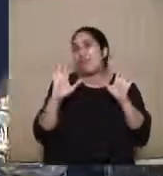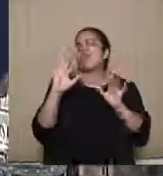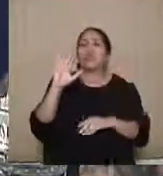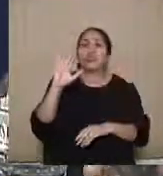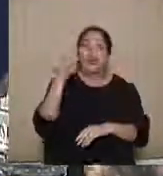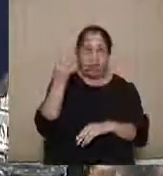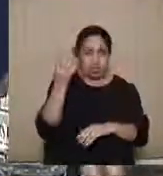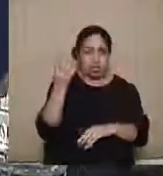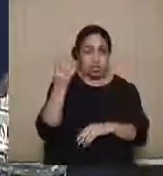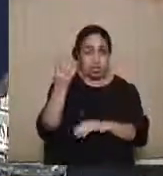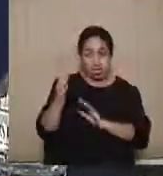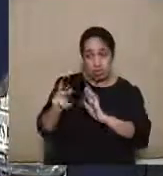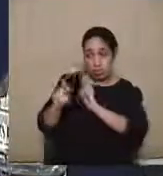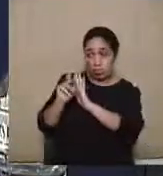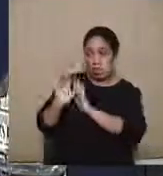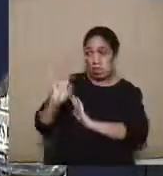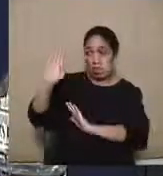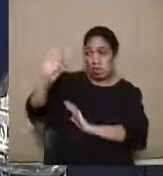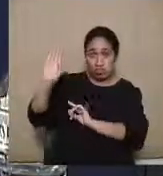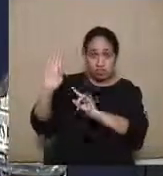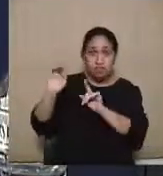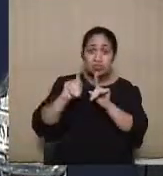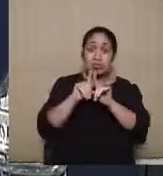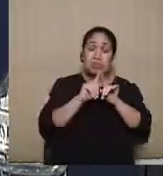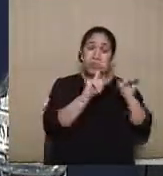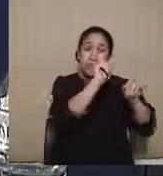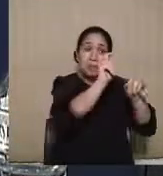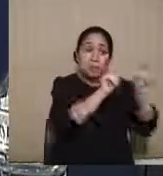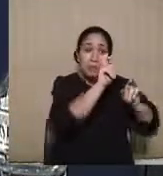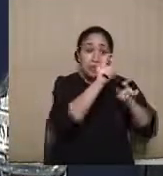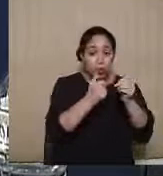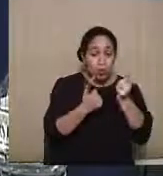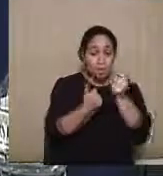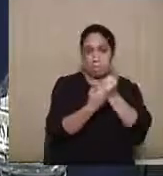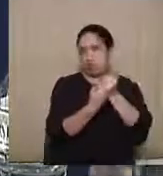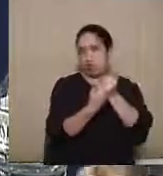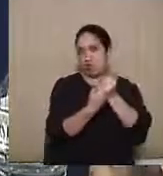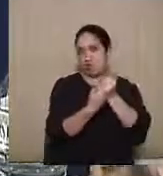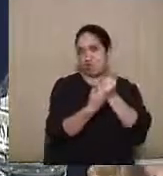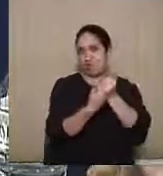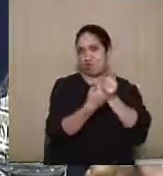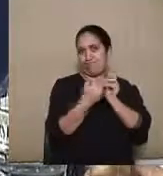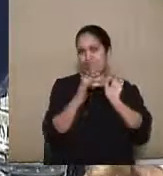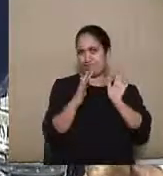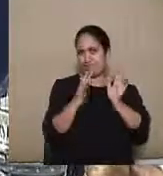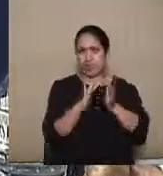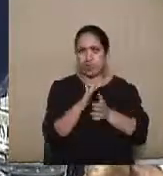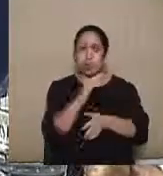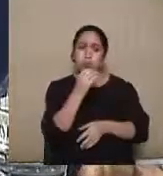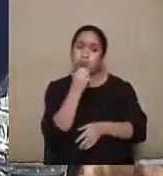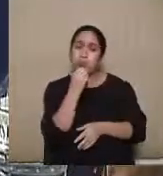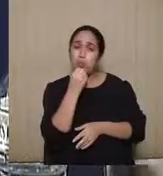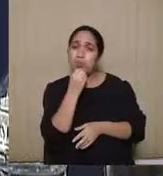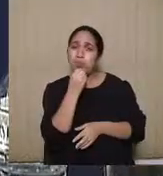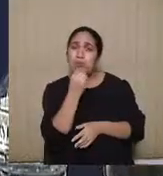do próprio candidato e do apoiador dele, será que não seria a oportunidade e não